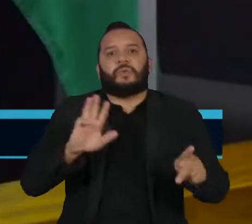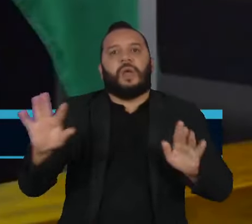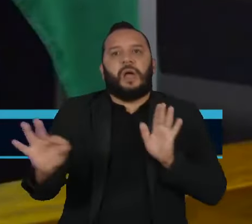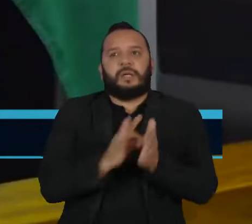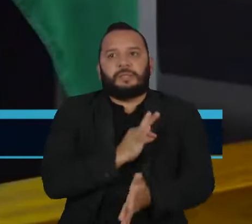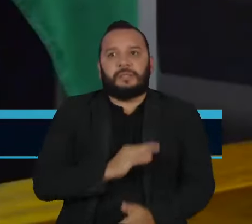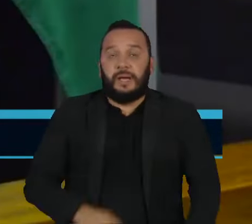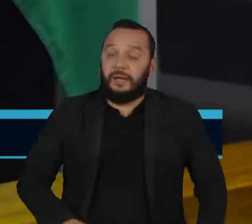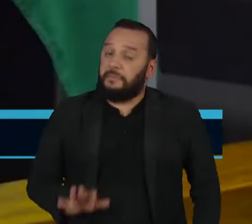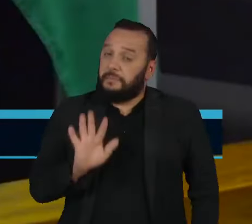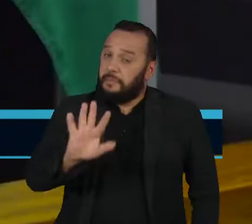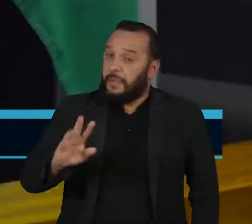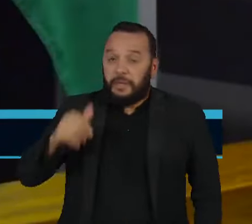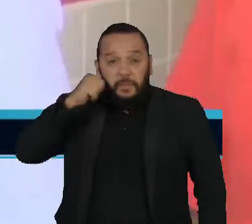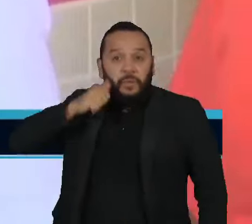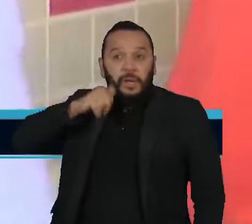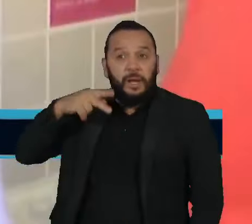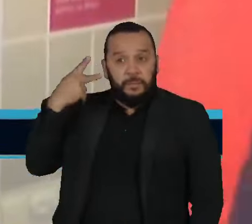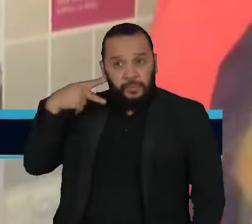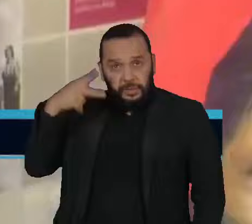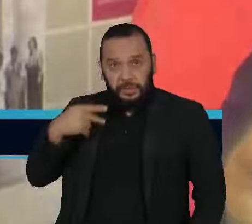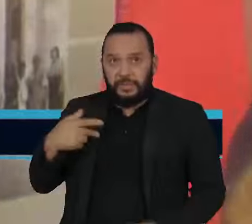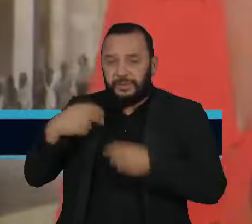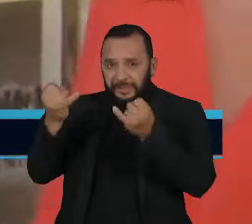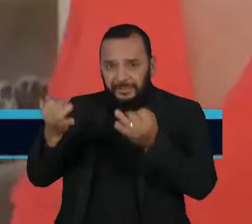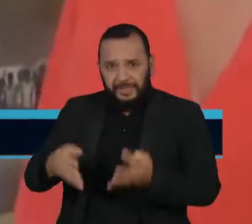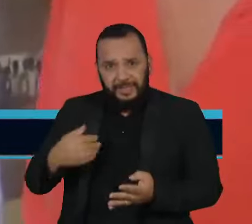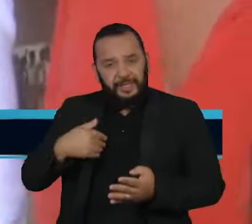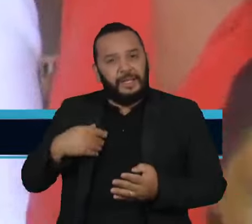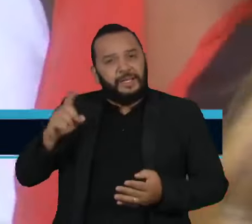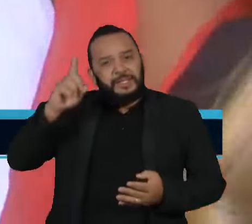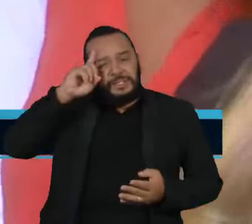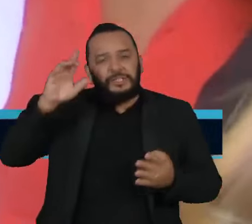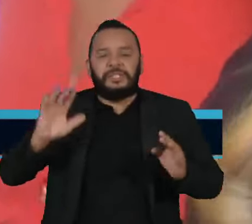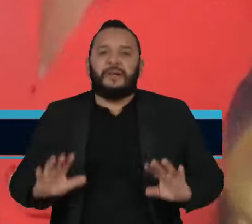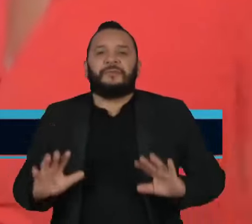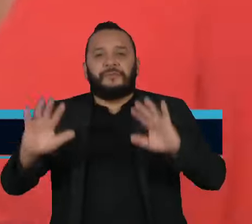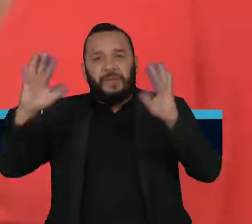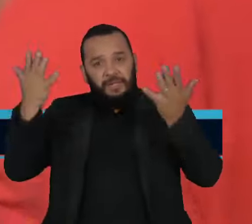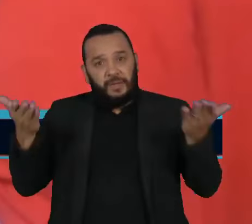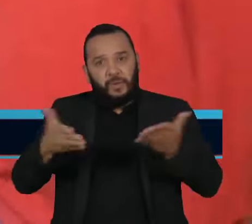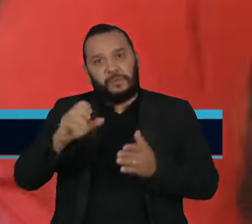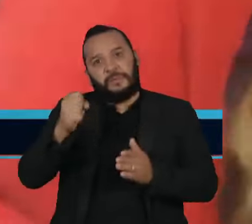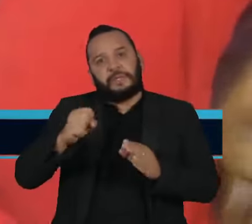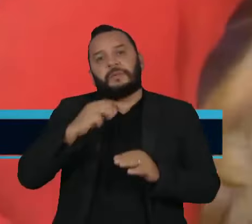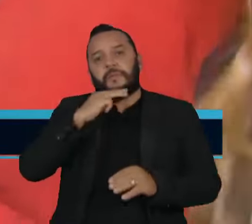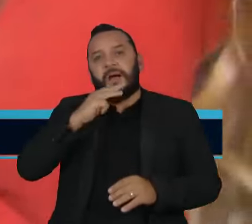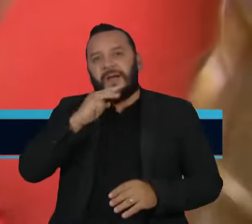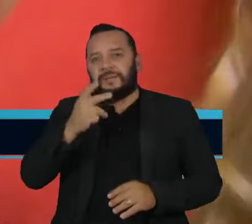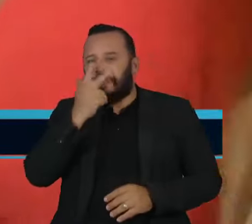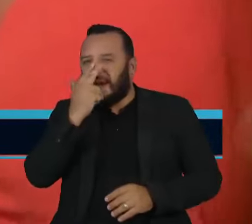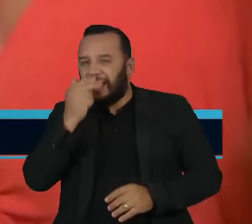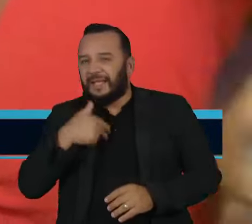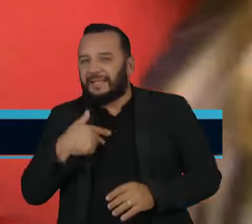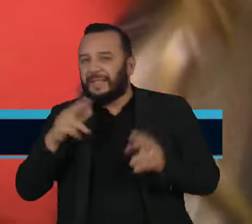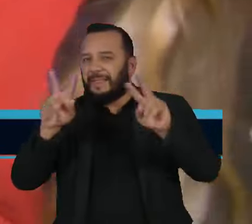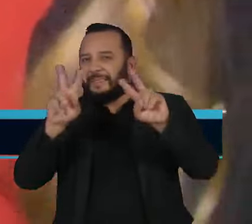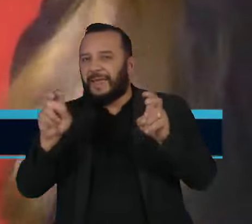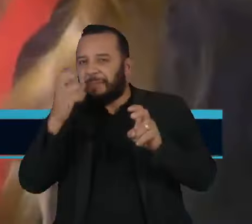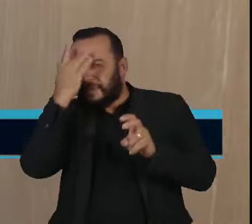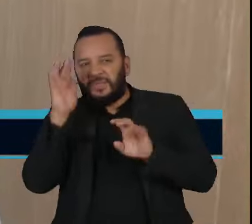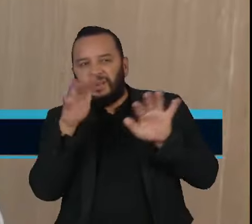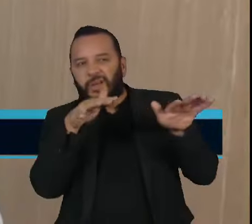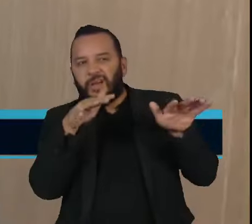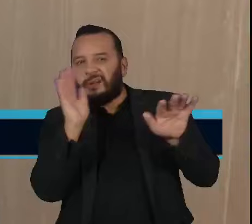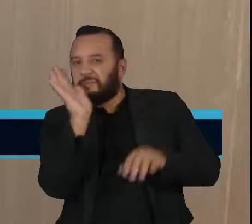disso, as parlamentares reclamam que, após as datas comemorativas, como a de hoje, as pautas não recebem a mesma atenção.